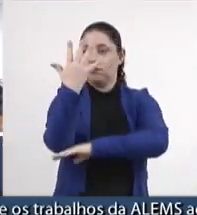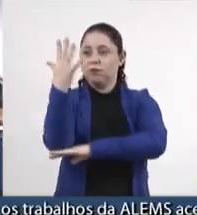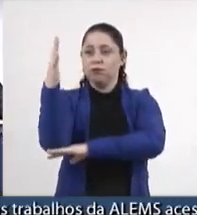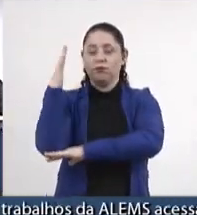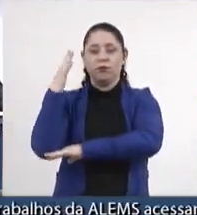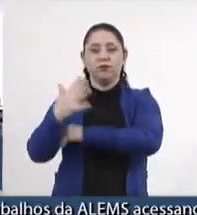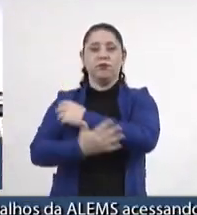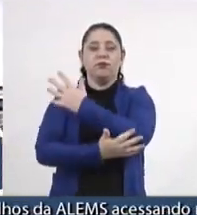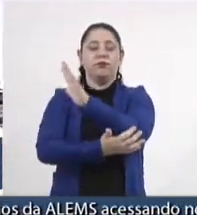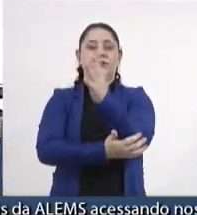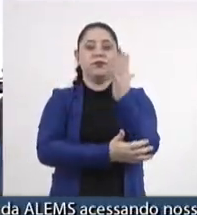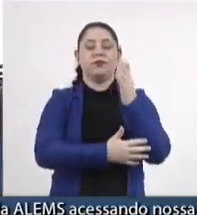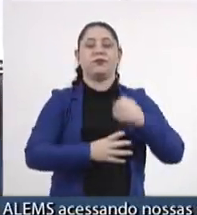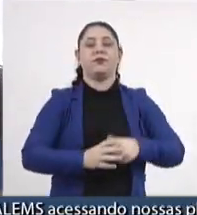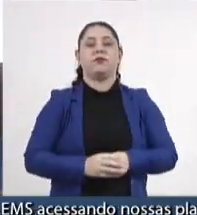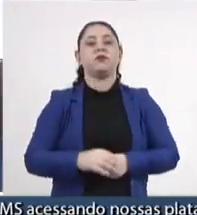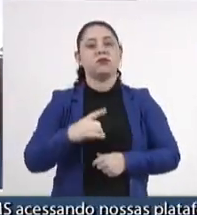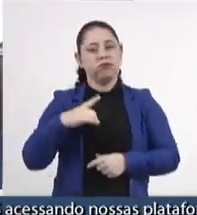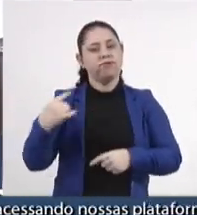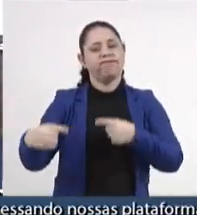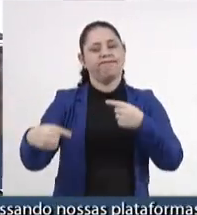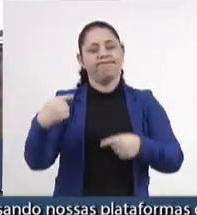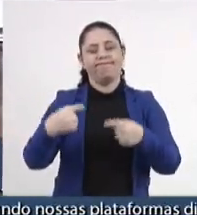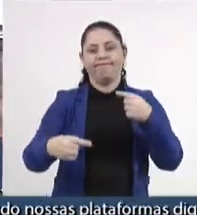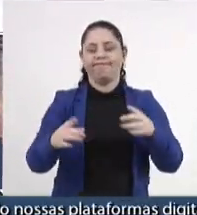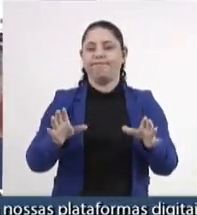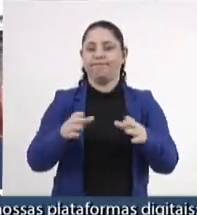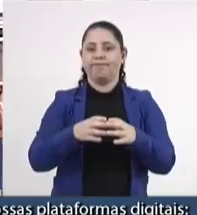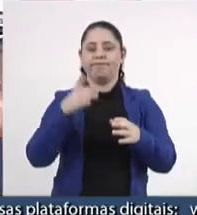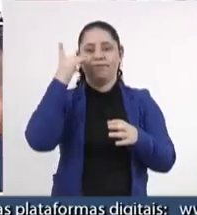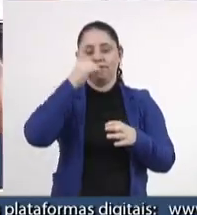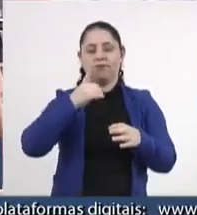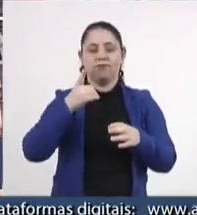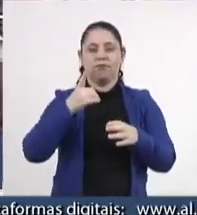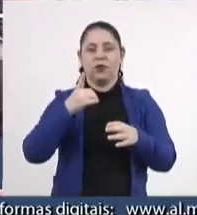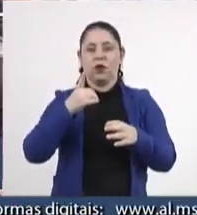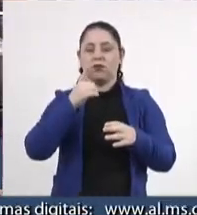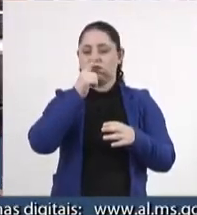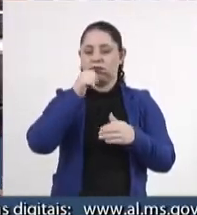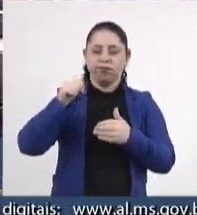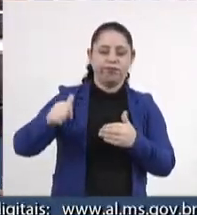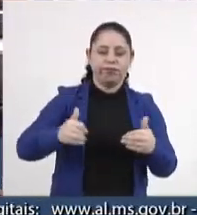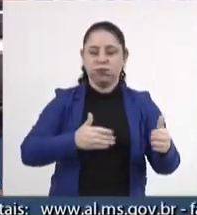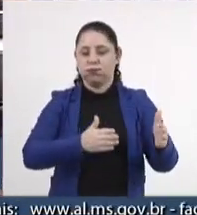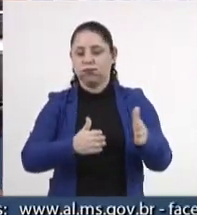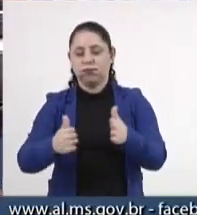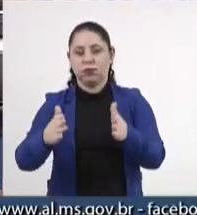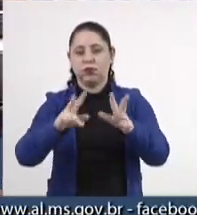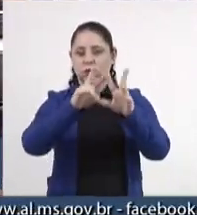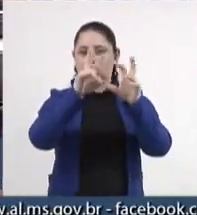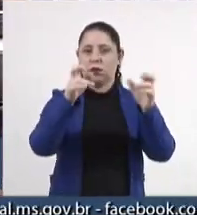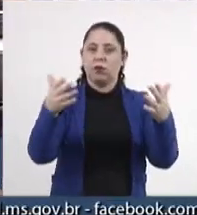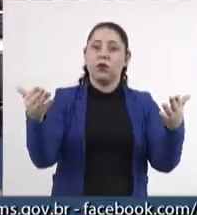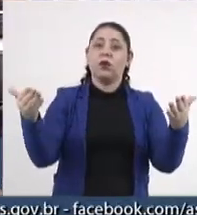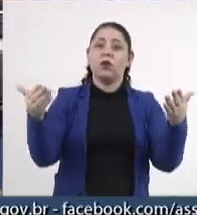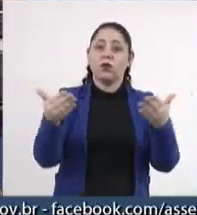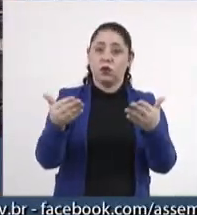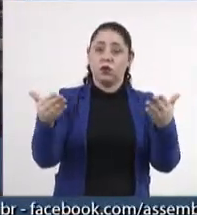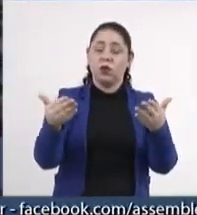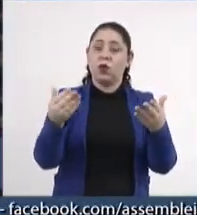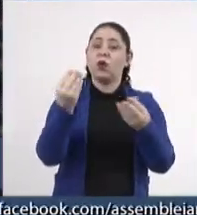Pantanal. Temos discutido na Frente Parlamentar de Recursos Hídricos esse tema e, agora,